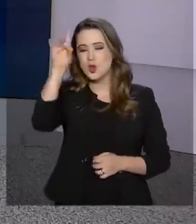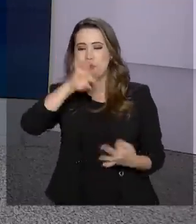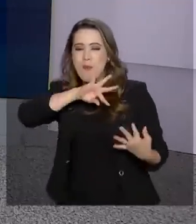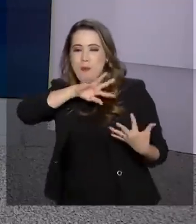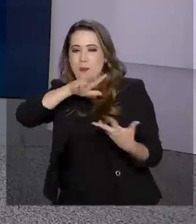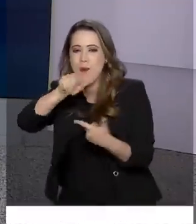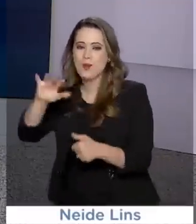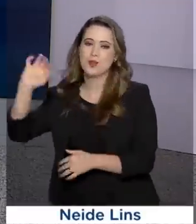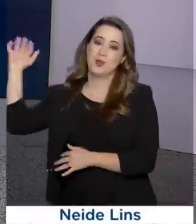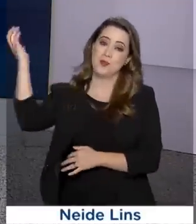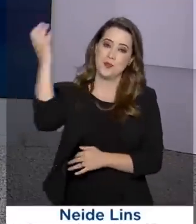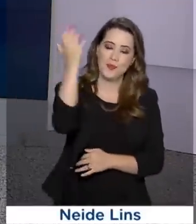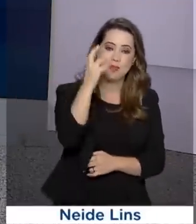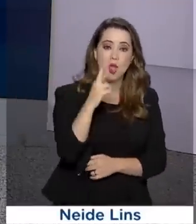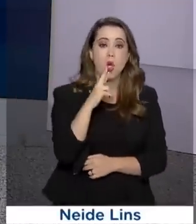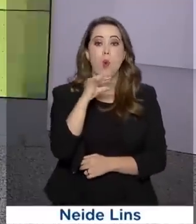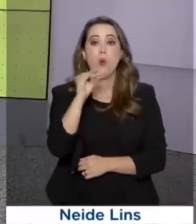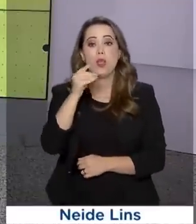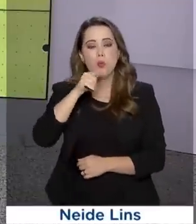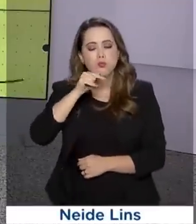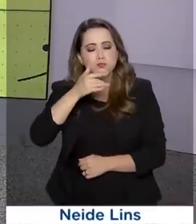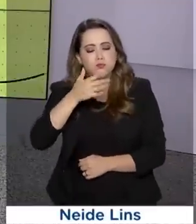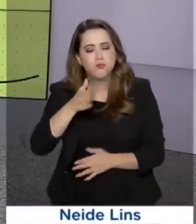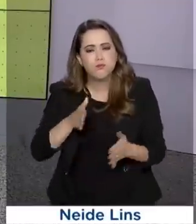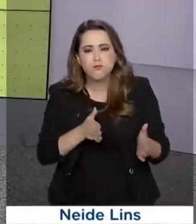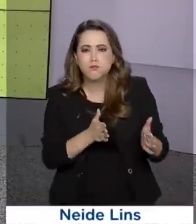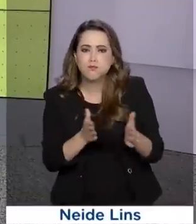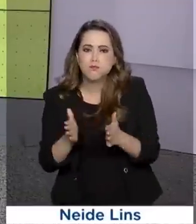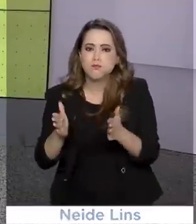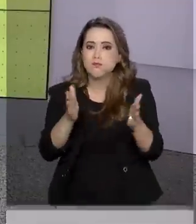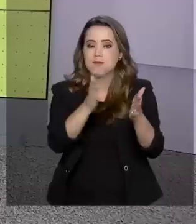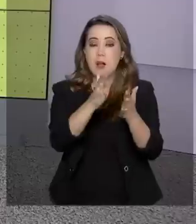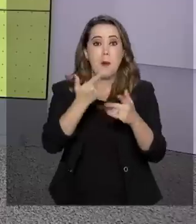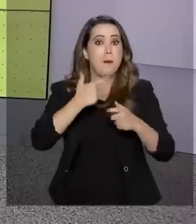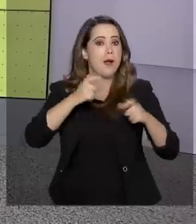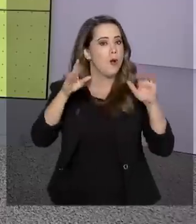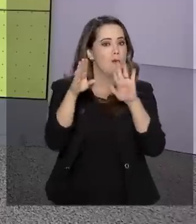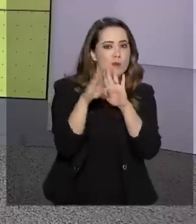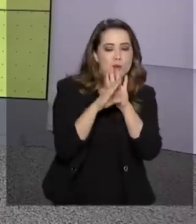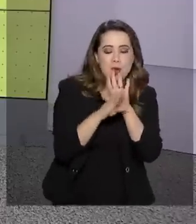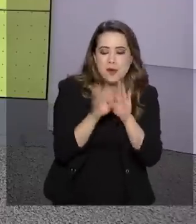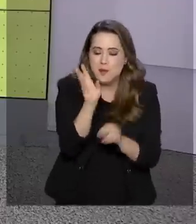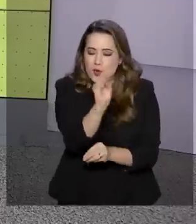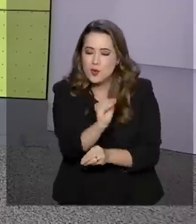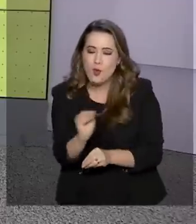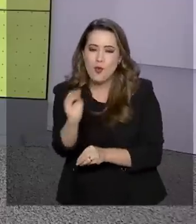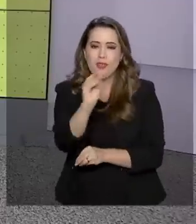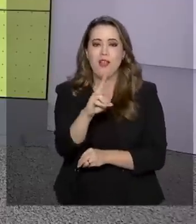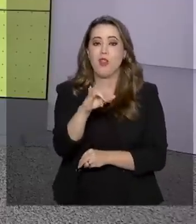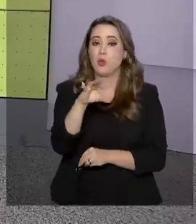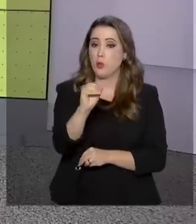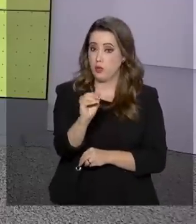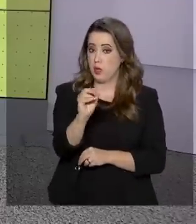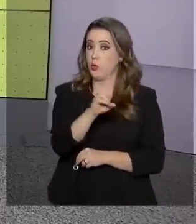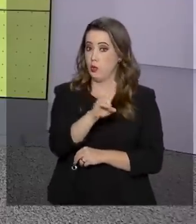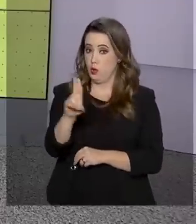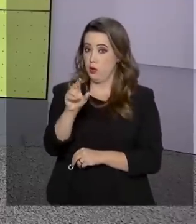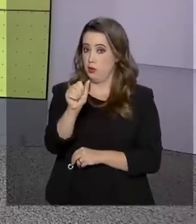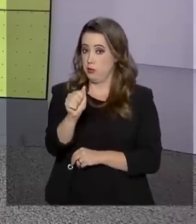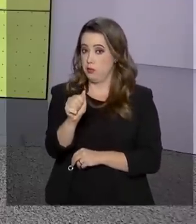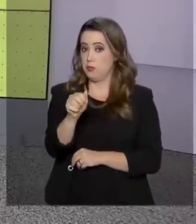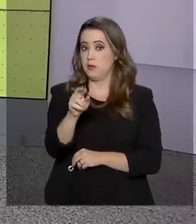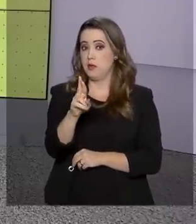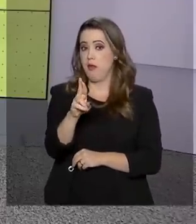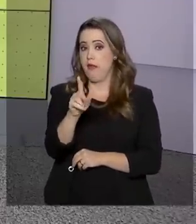Ambiente, o Rio Araguaia ganhou o maior programa público de recuperação e revitalização de bacia hidrográfica do país. O